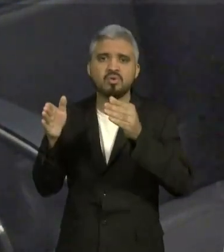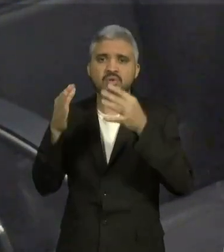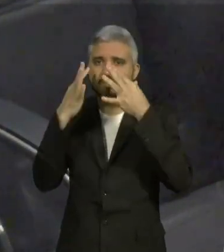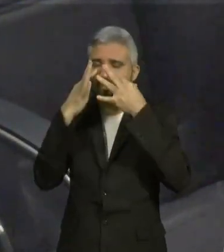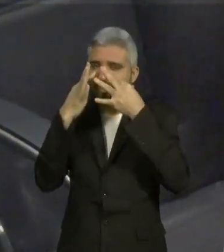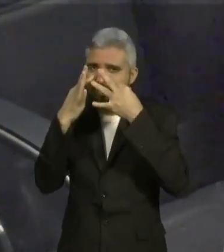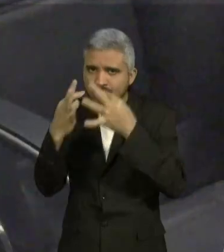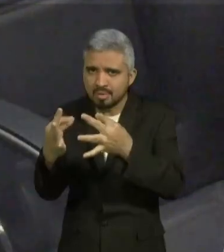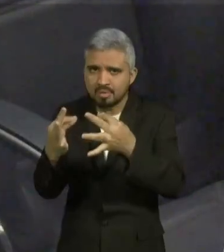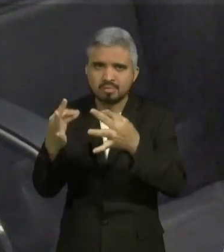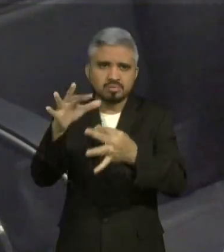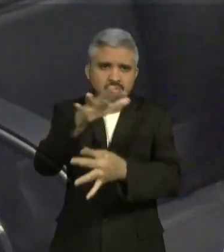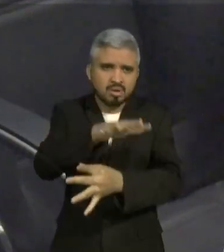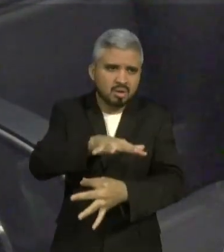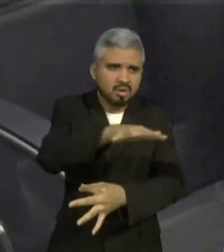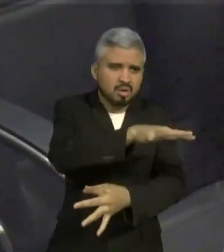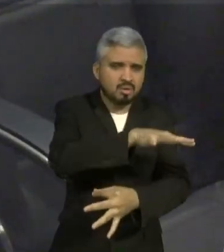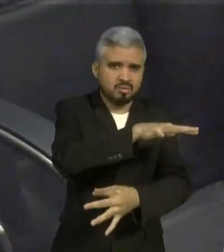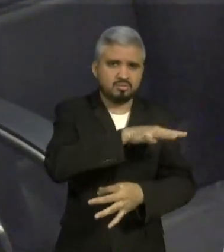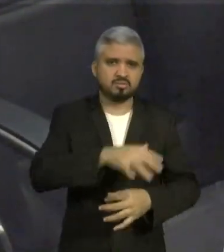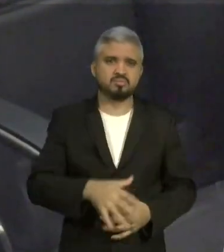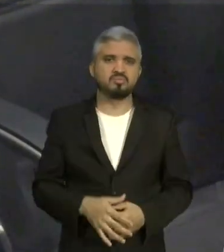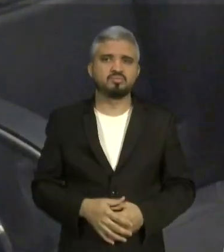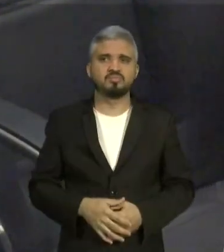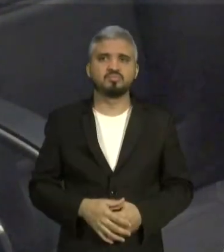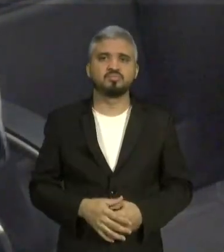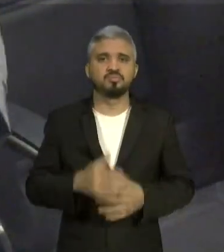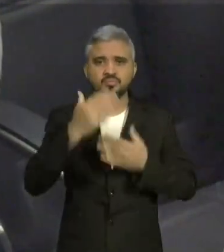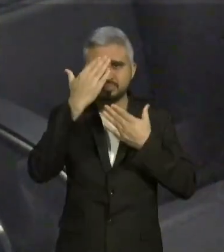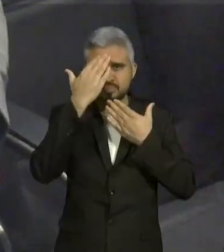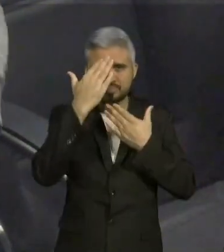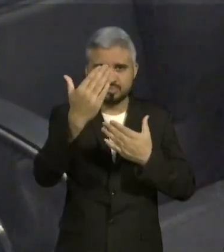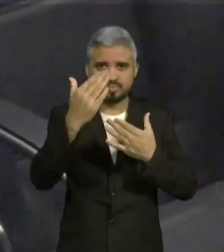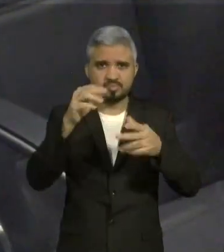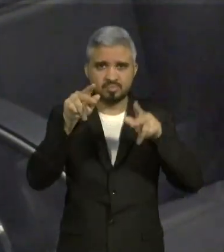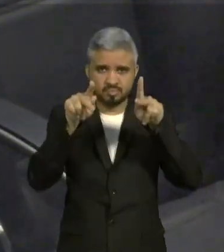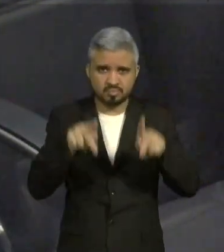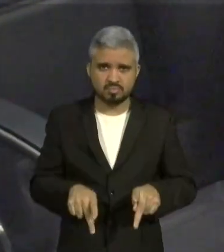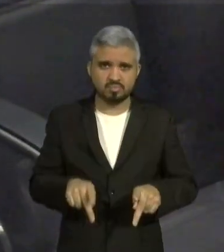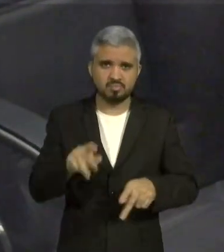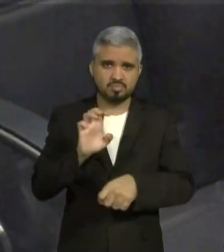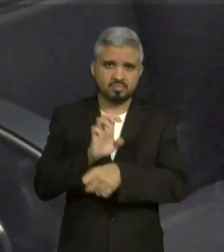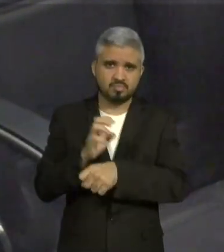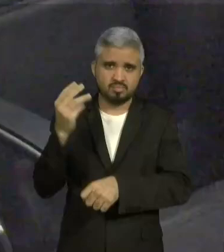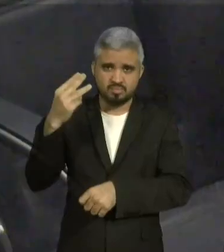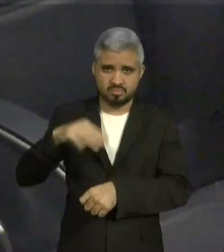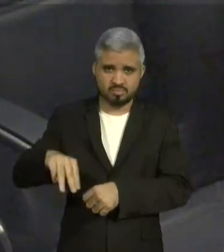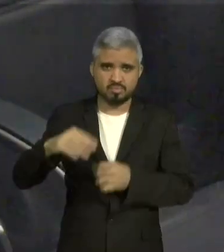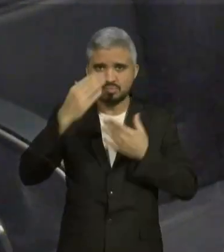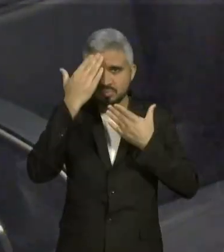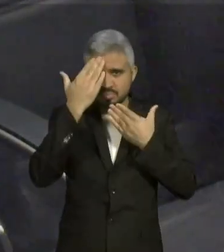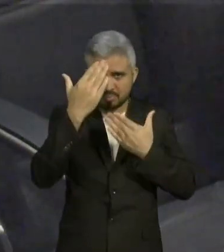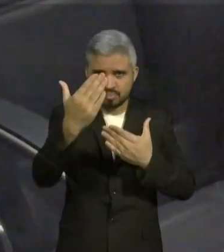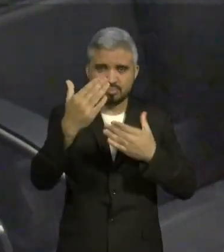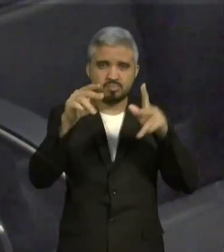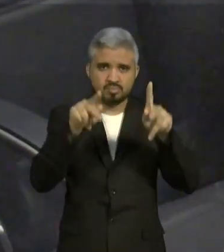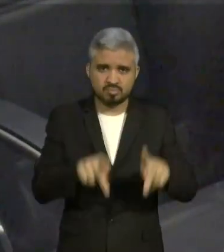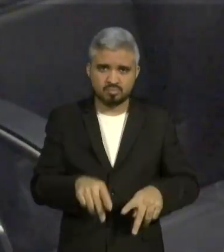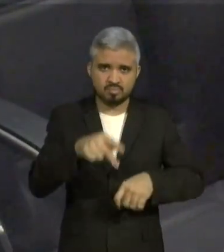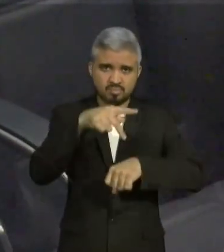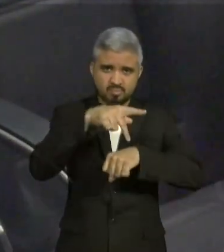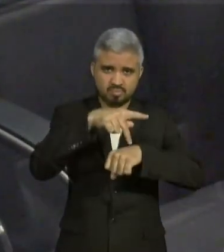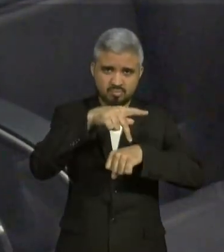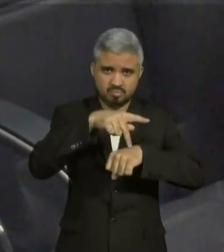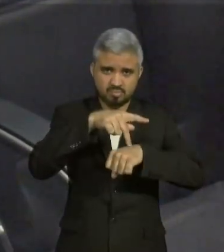demandas. Enfim, agradecer ao povo do Maranhão, ao povo de Pedreiras, por essa bela eleição que a prefeita Vanessa